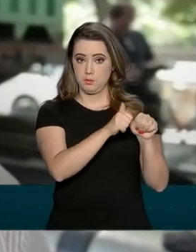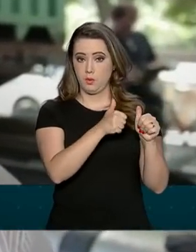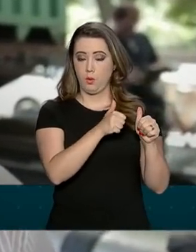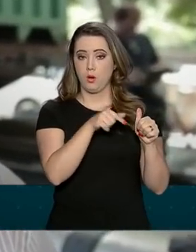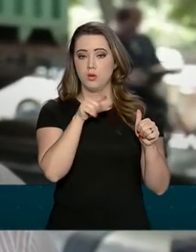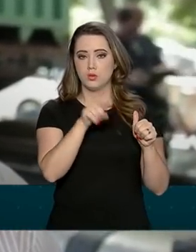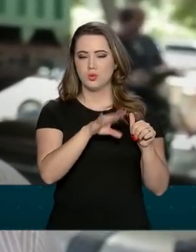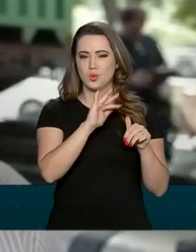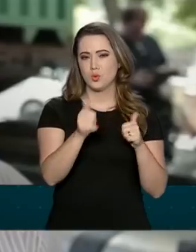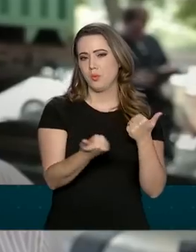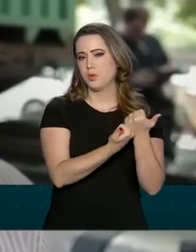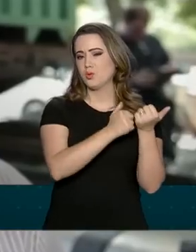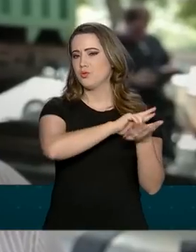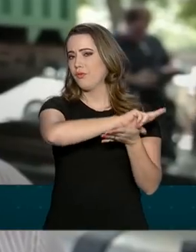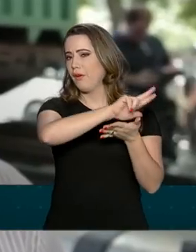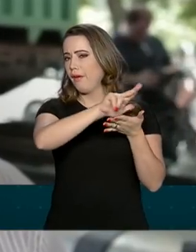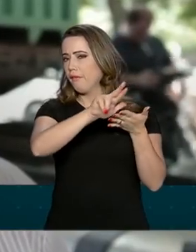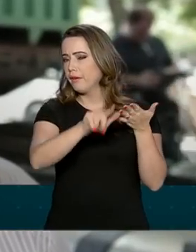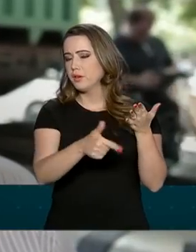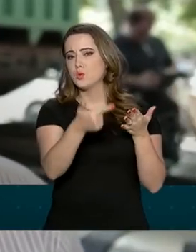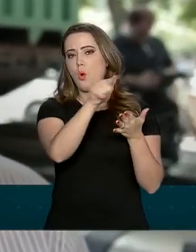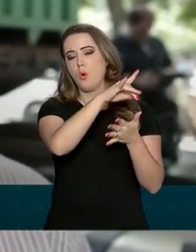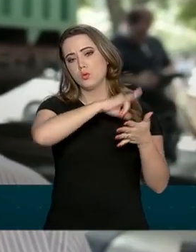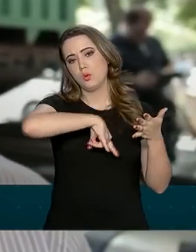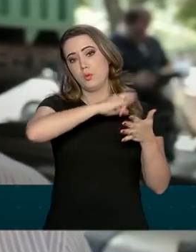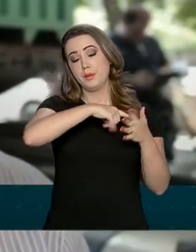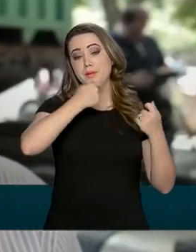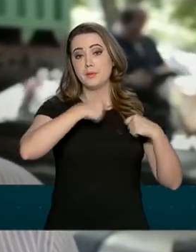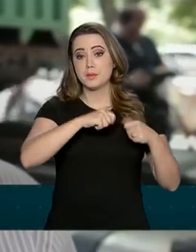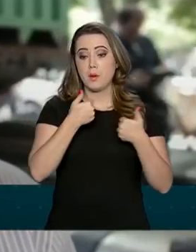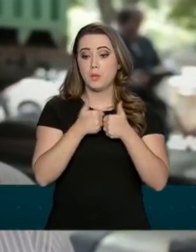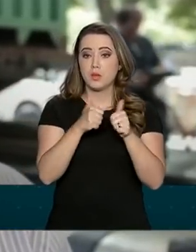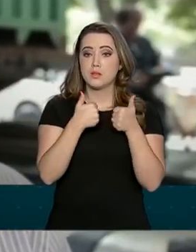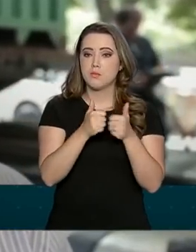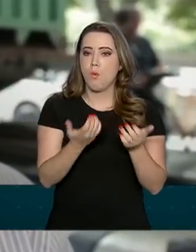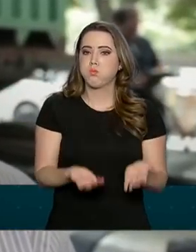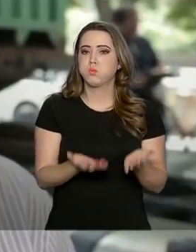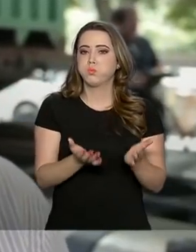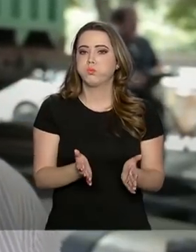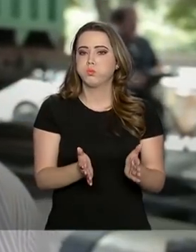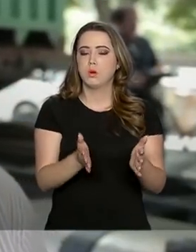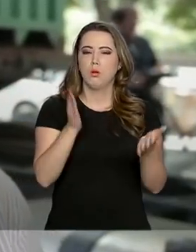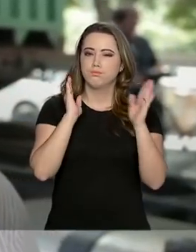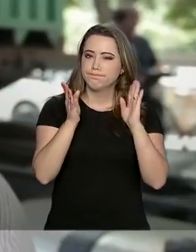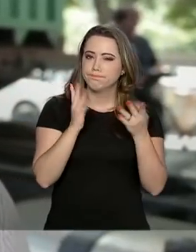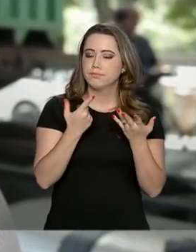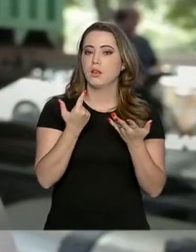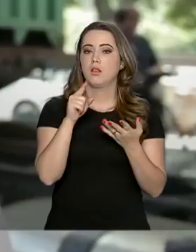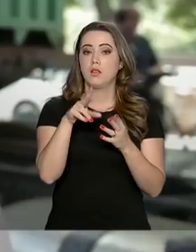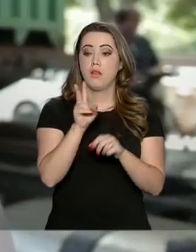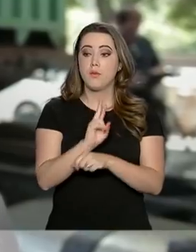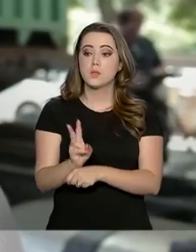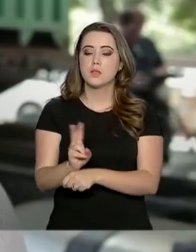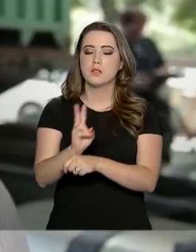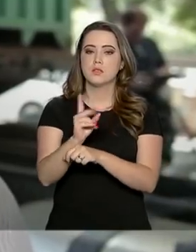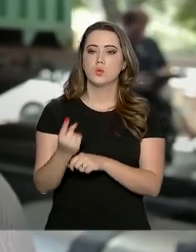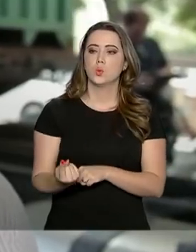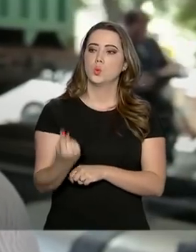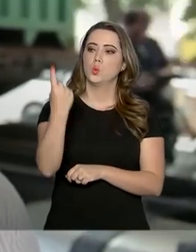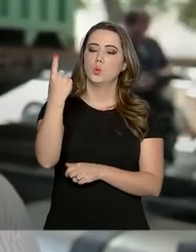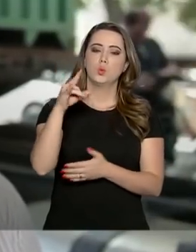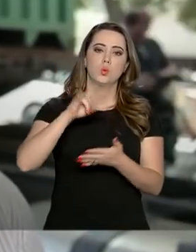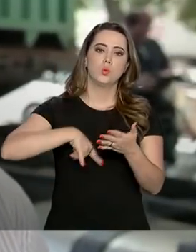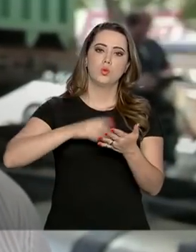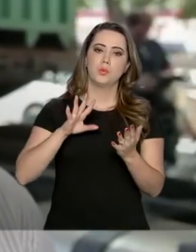substituir uma série de documentos necessários ao transporte rodoviário num único documento e a fiscalização passa a ser, então, a partir de